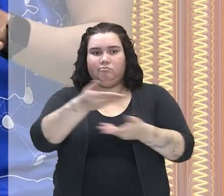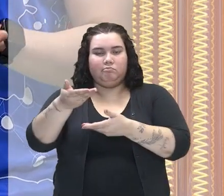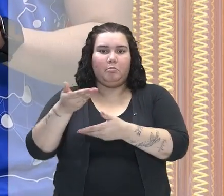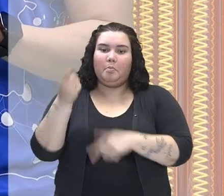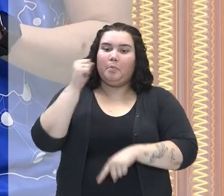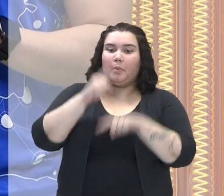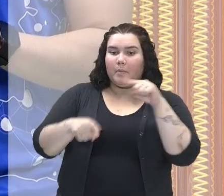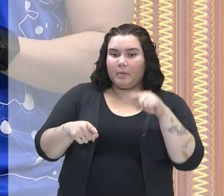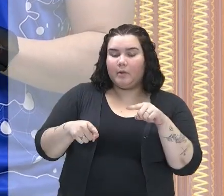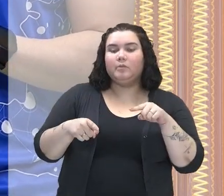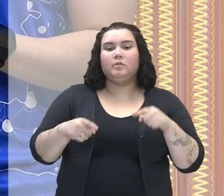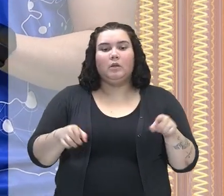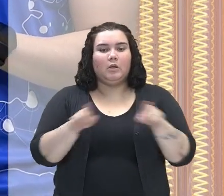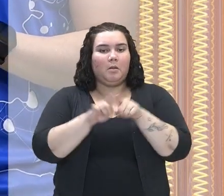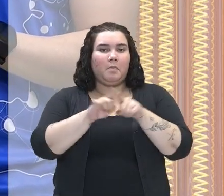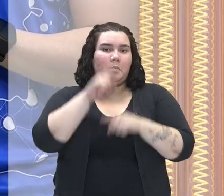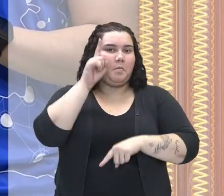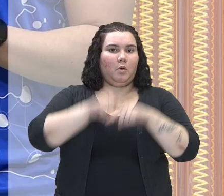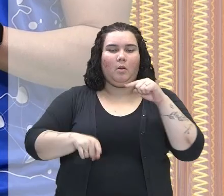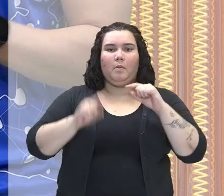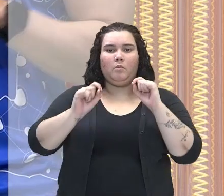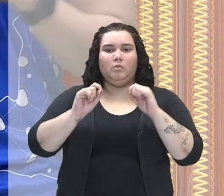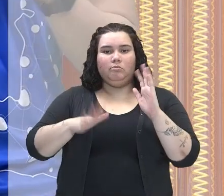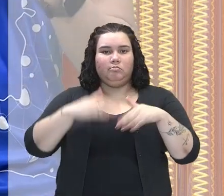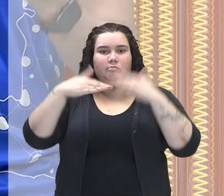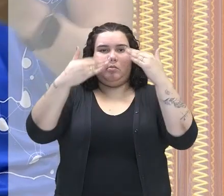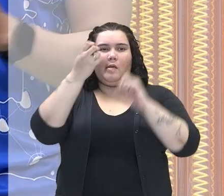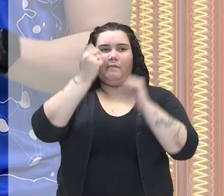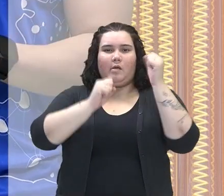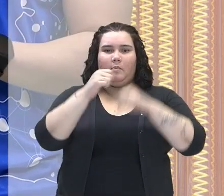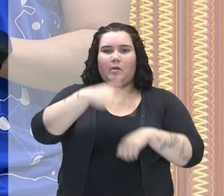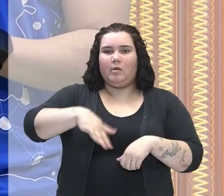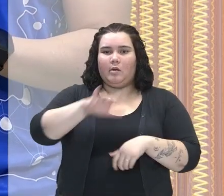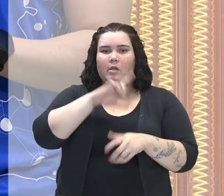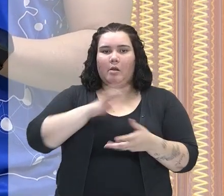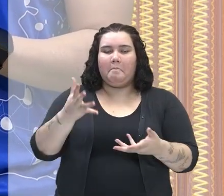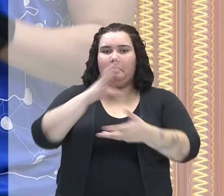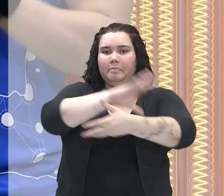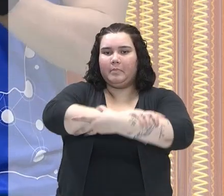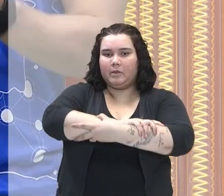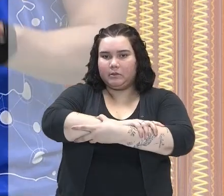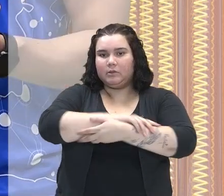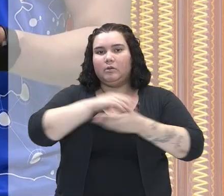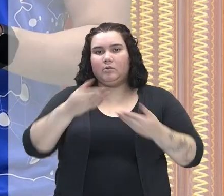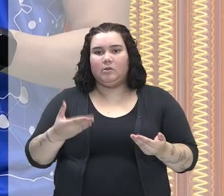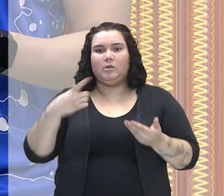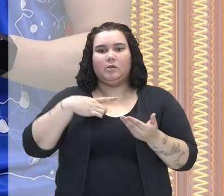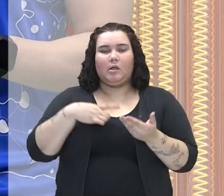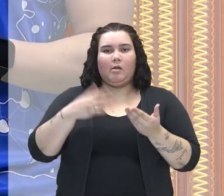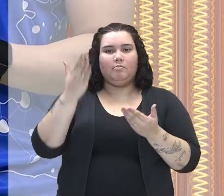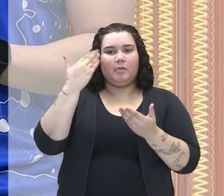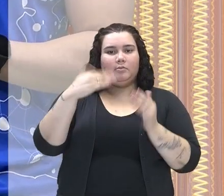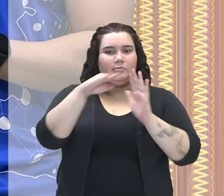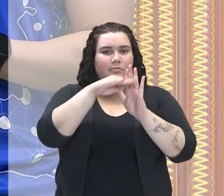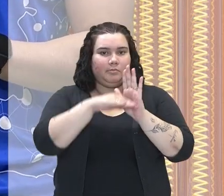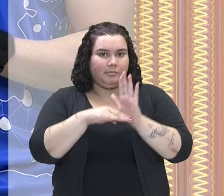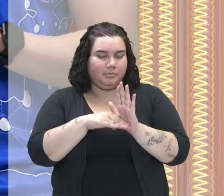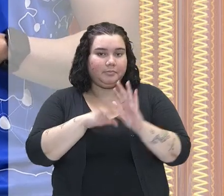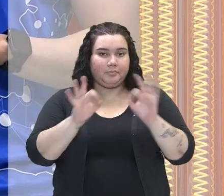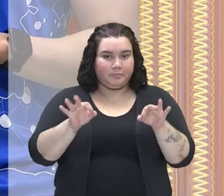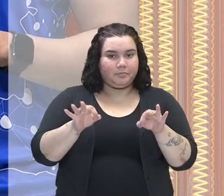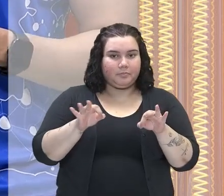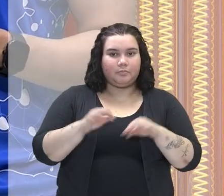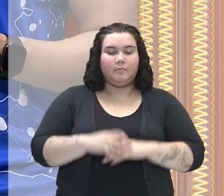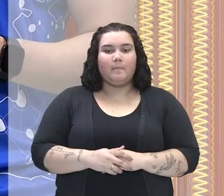também de se desenvolver industrialmente através dos acordos e pactos impostos na realidade pelos colonizadores,